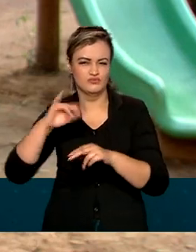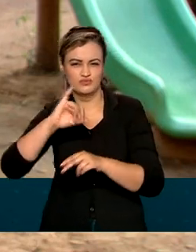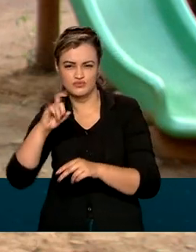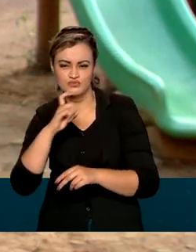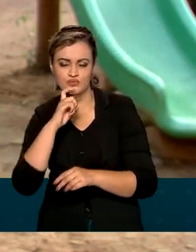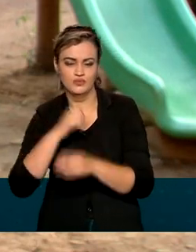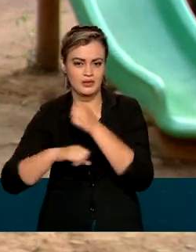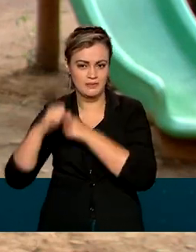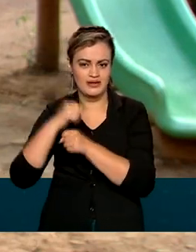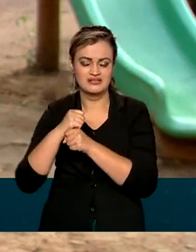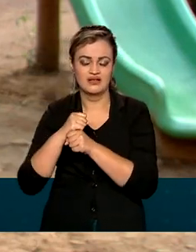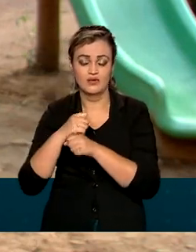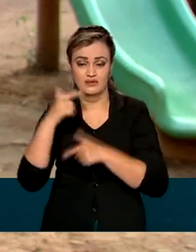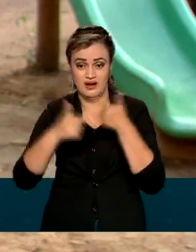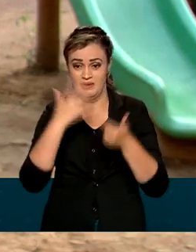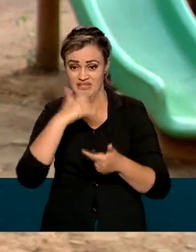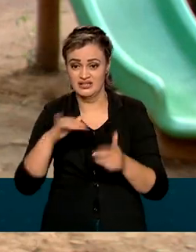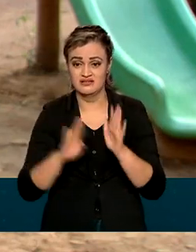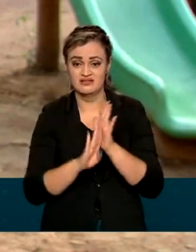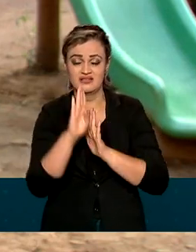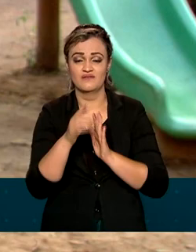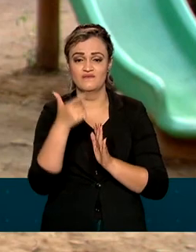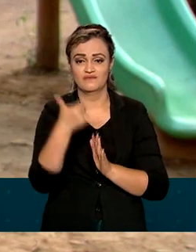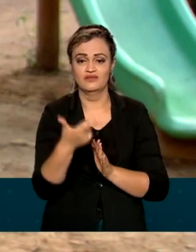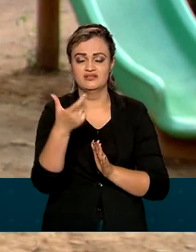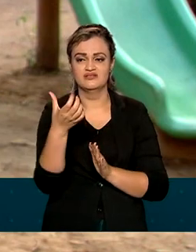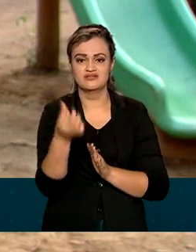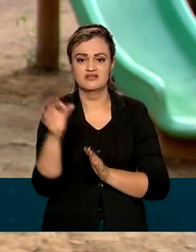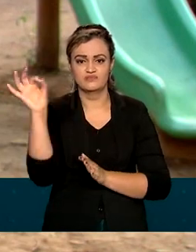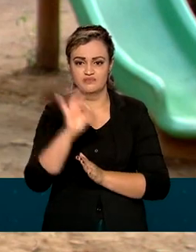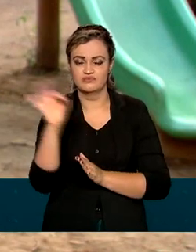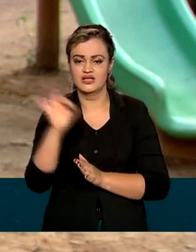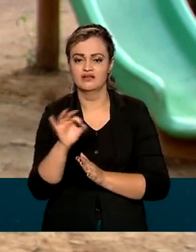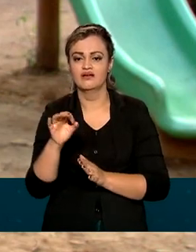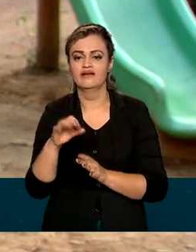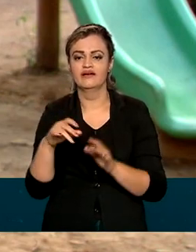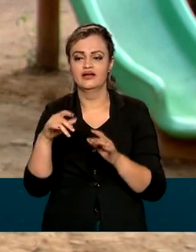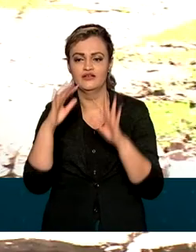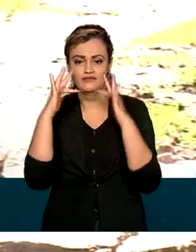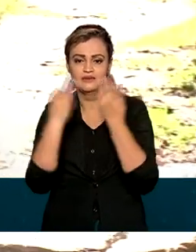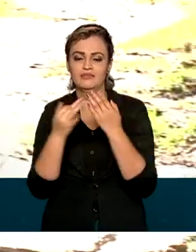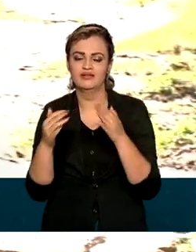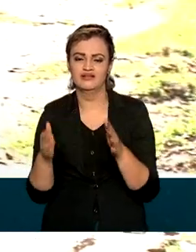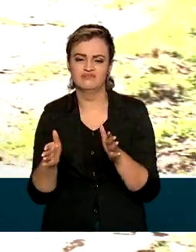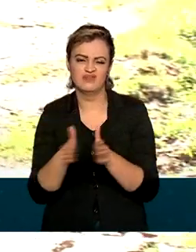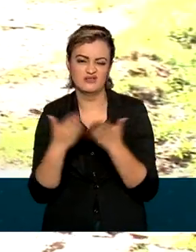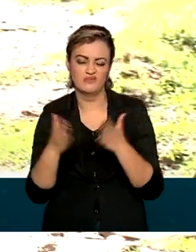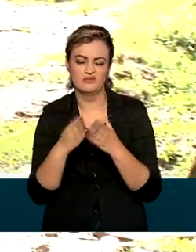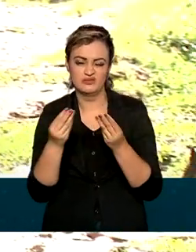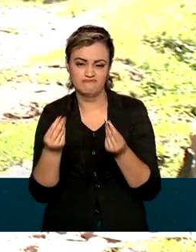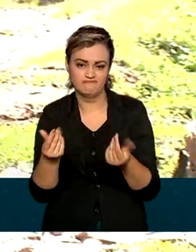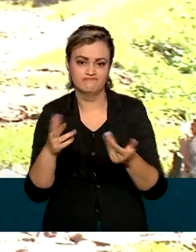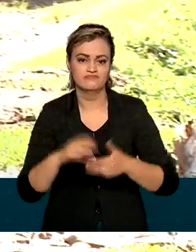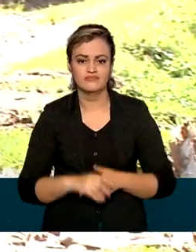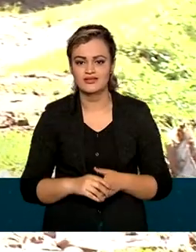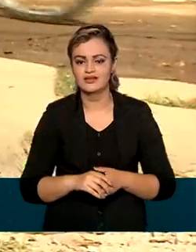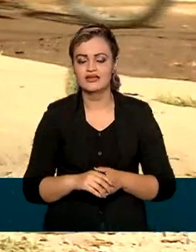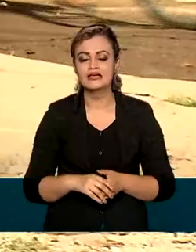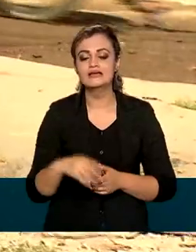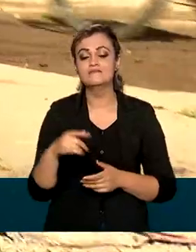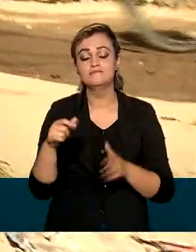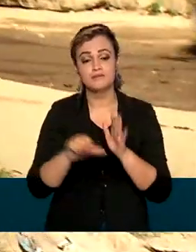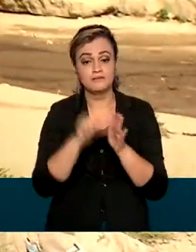26% entre 52 mil famílias em situação de vulnerabilidade. A solução passa primeiro pela